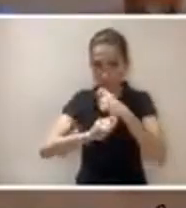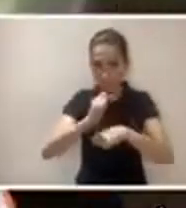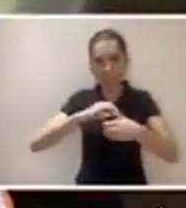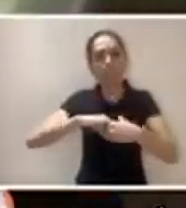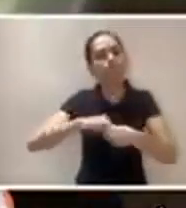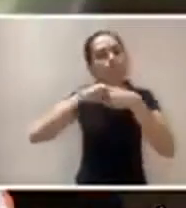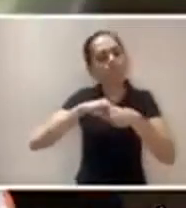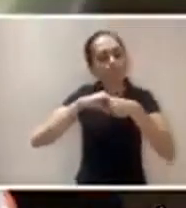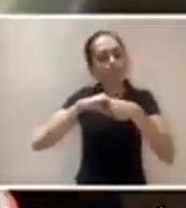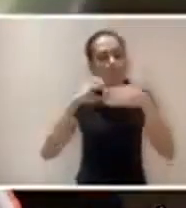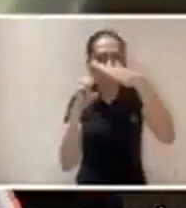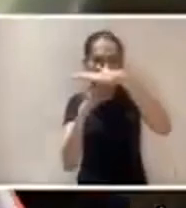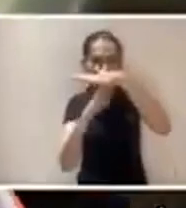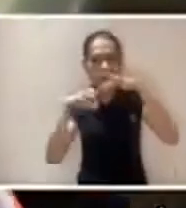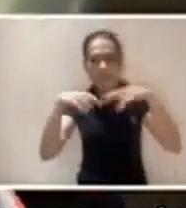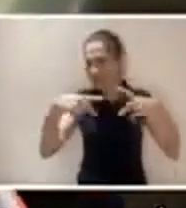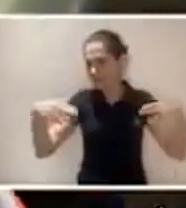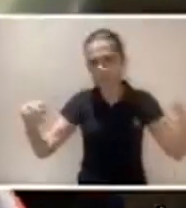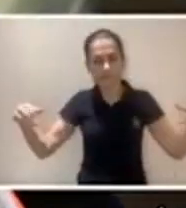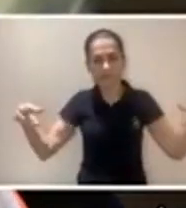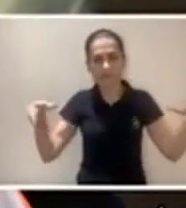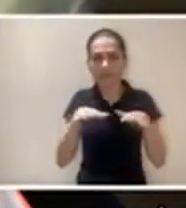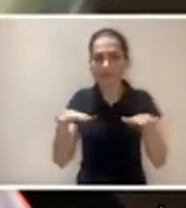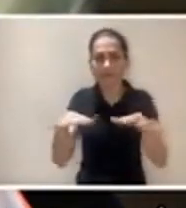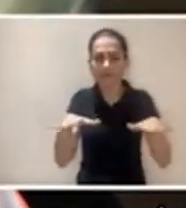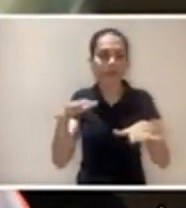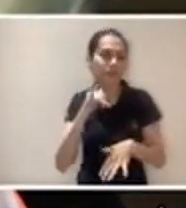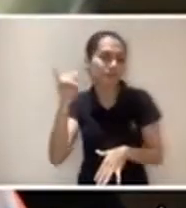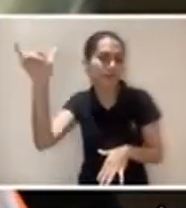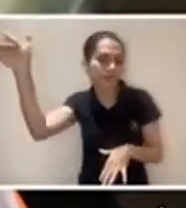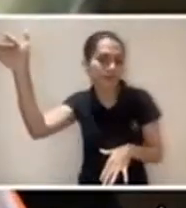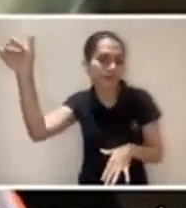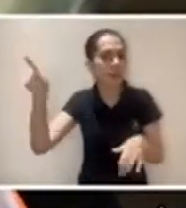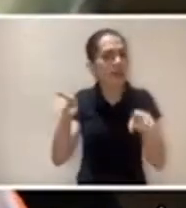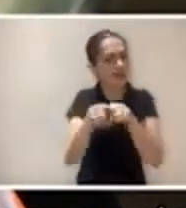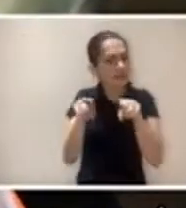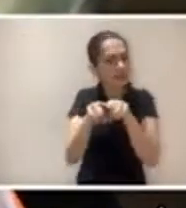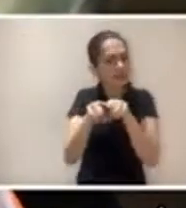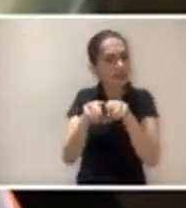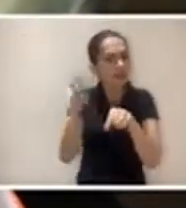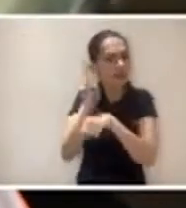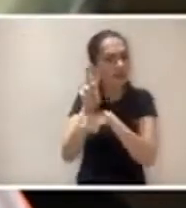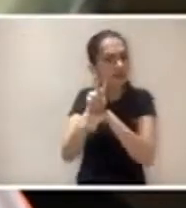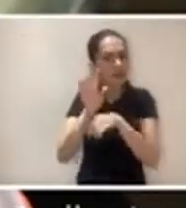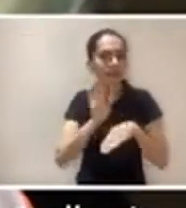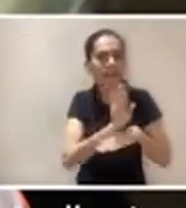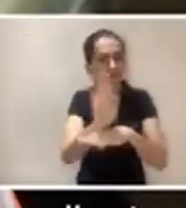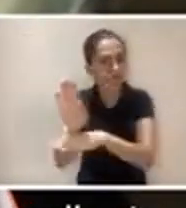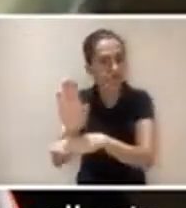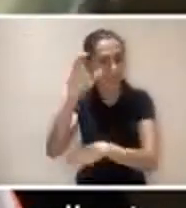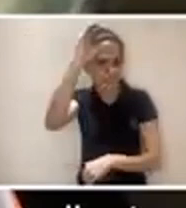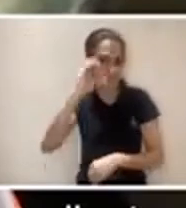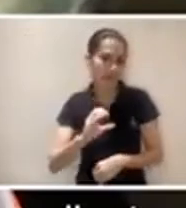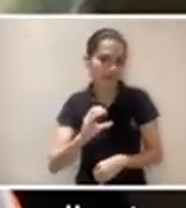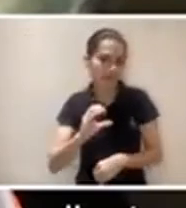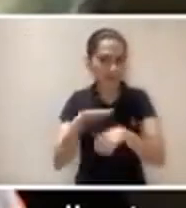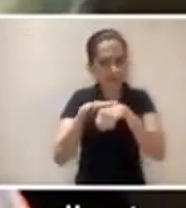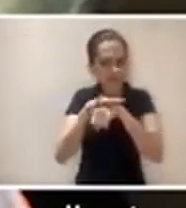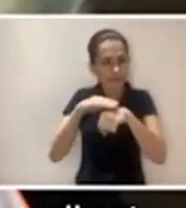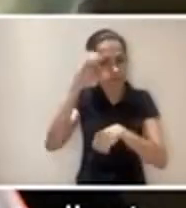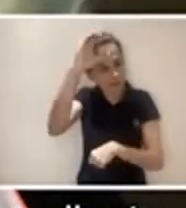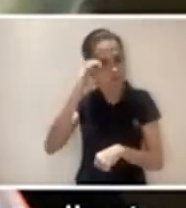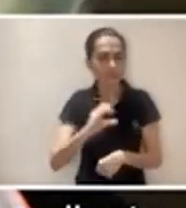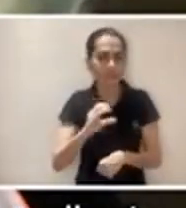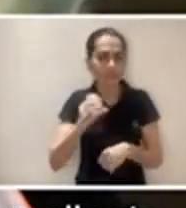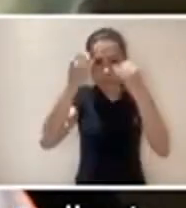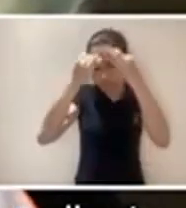O desenvolvimento de negócios, que é as parcerias com outras empresas do ecossistema de mobilidade elétrica. E a consultoria ao cliente, é